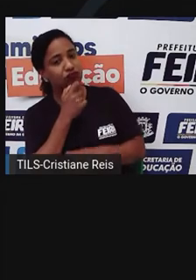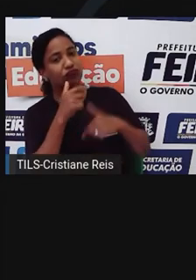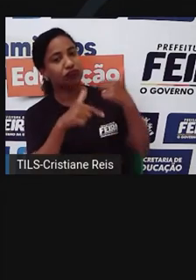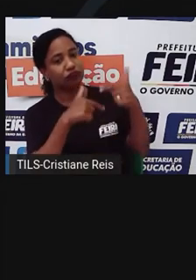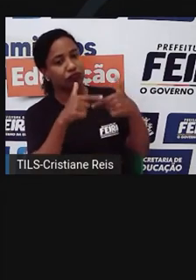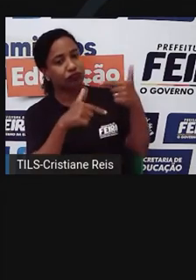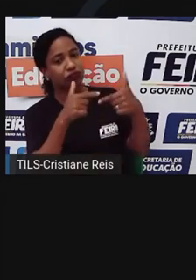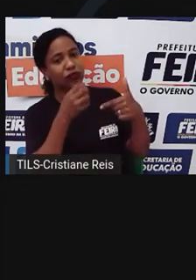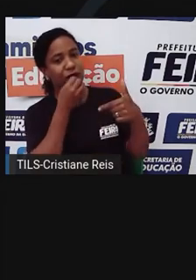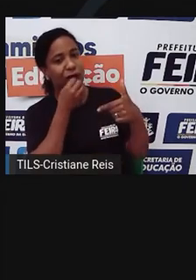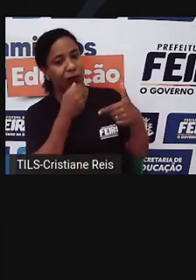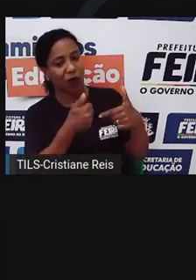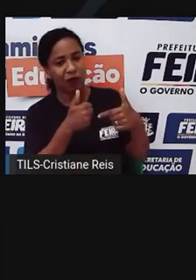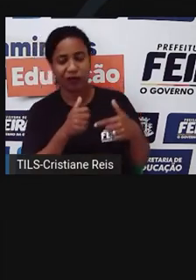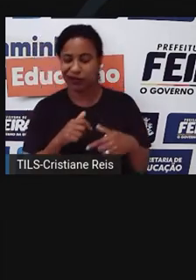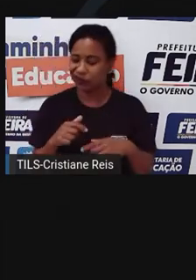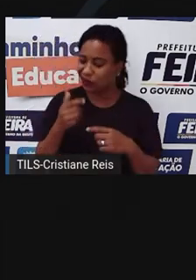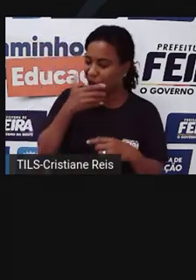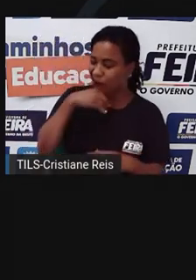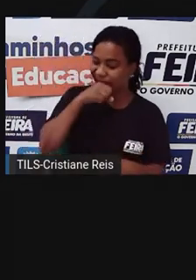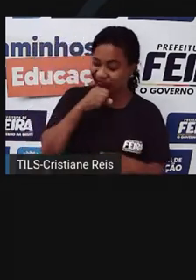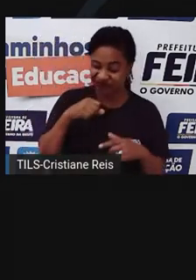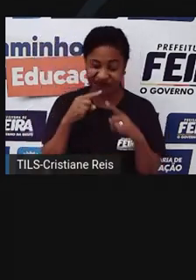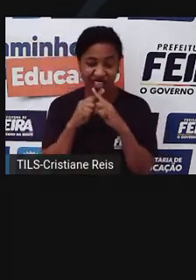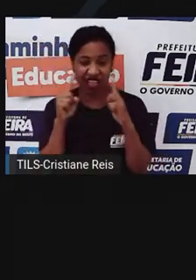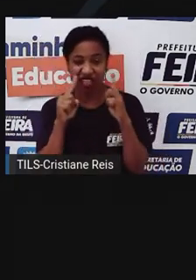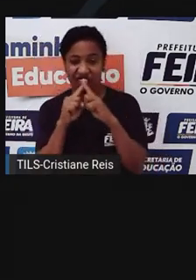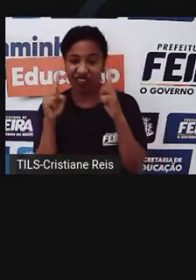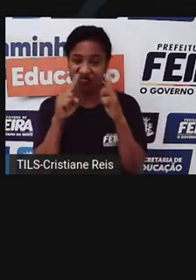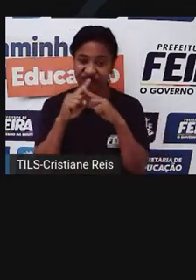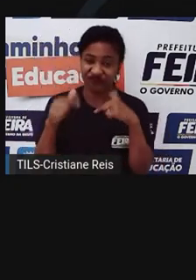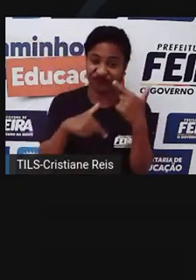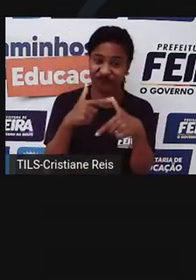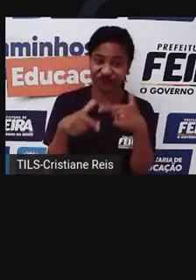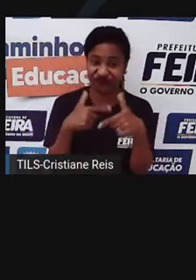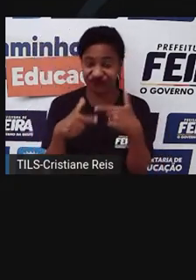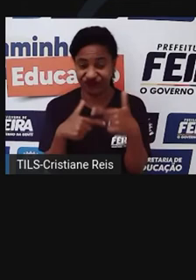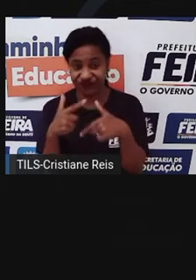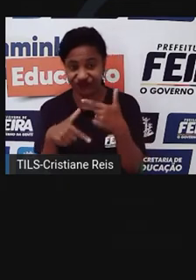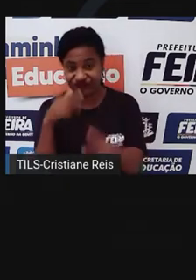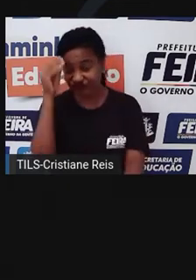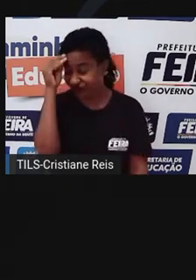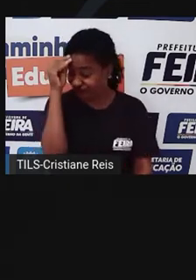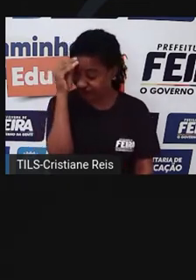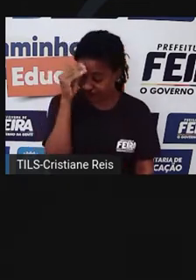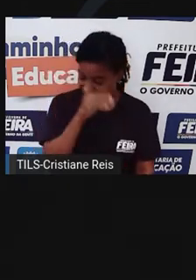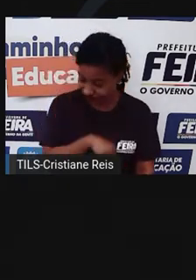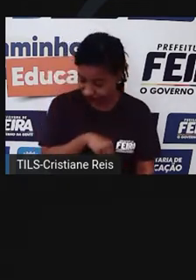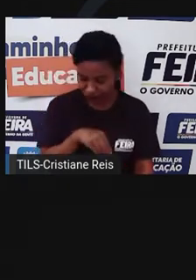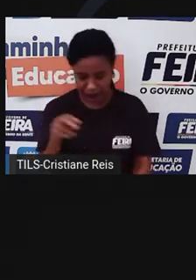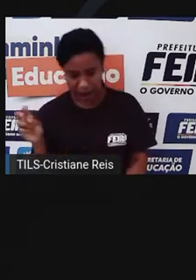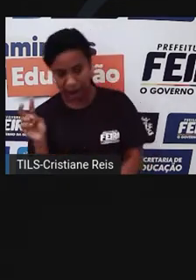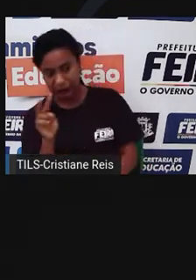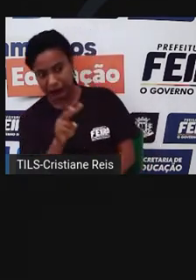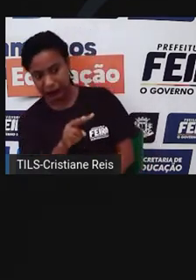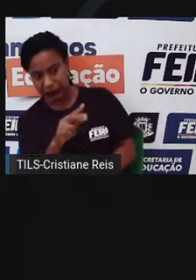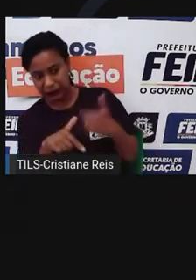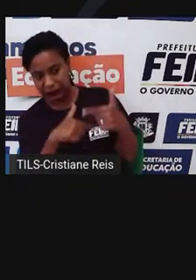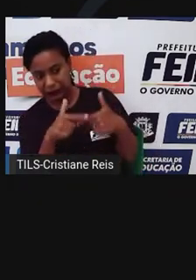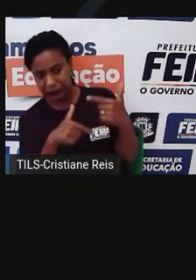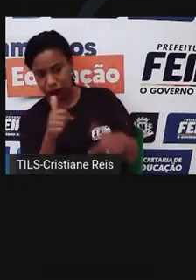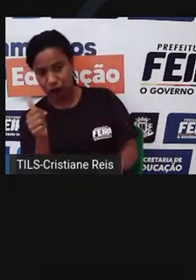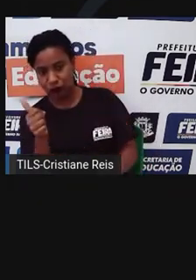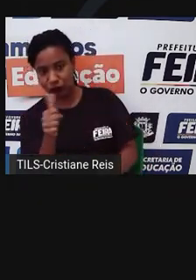vê o pai frustrado, pai triste, o pai pouco realizado, ela passa a entender o trabalho como algo negativo.